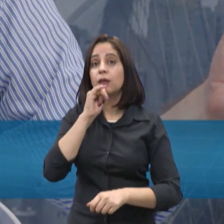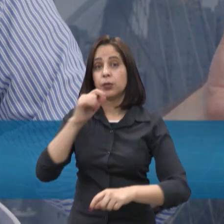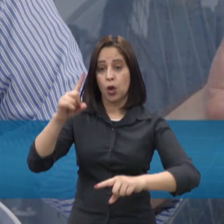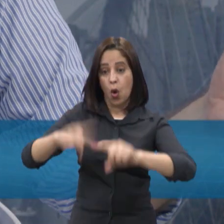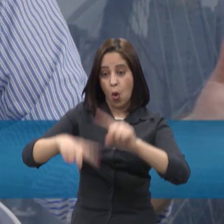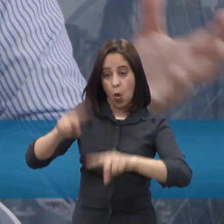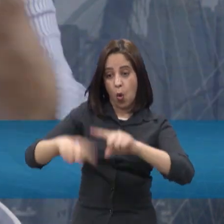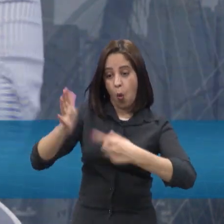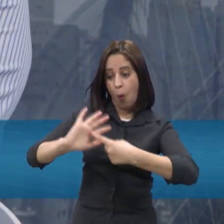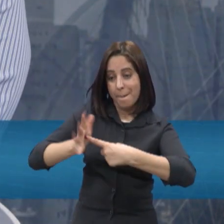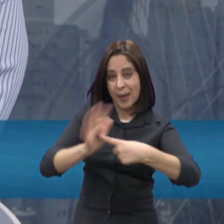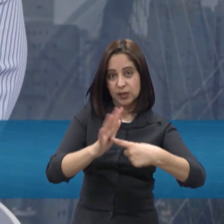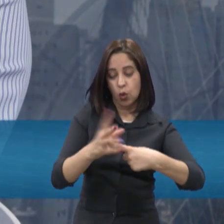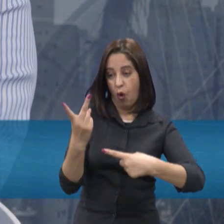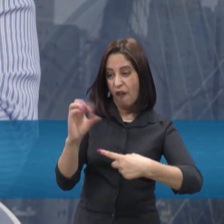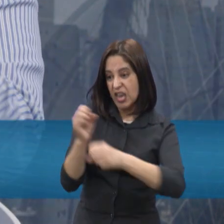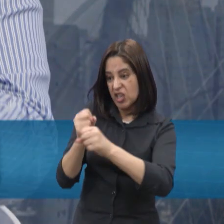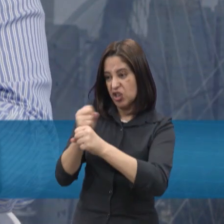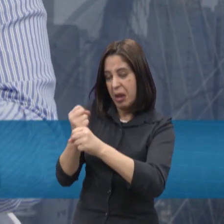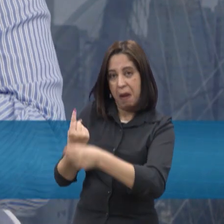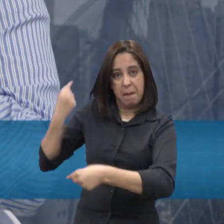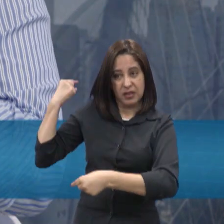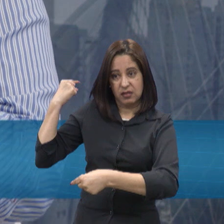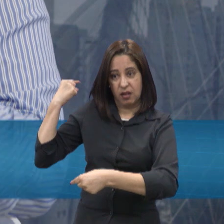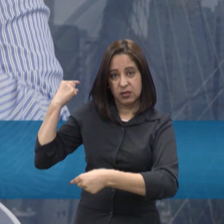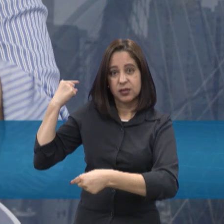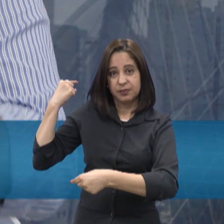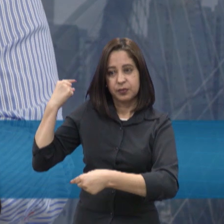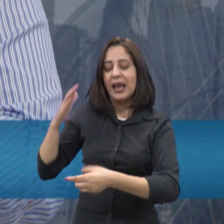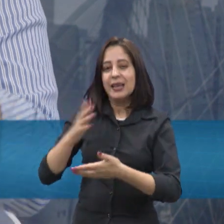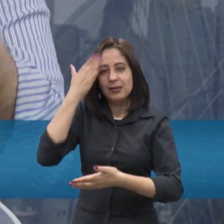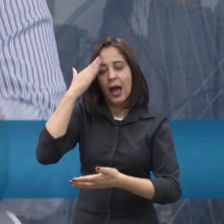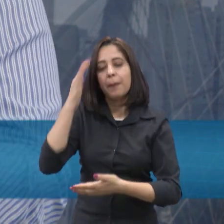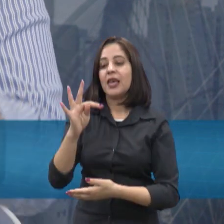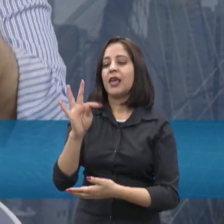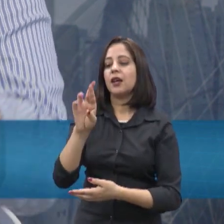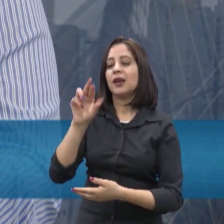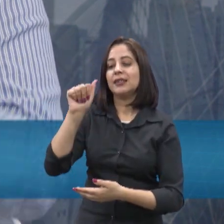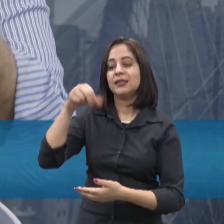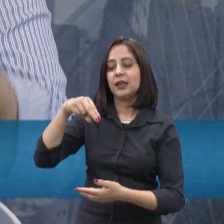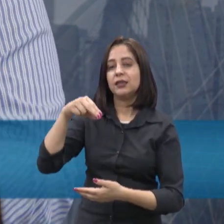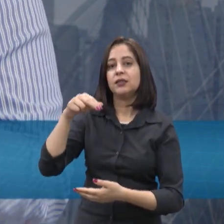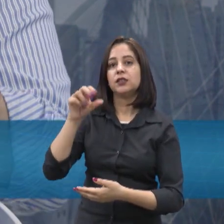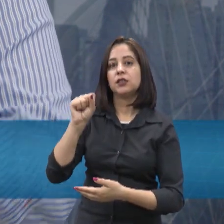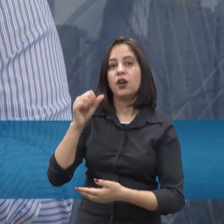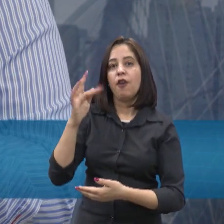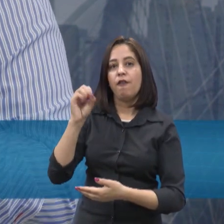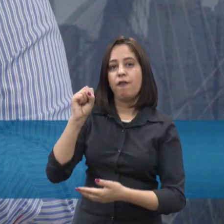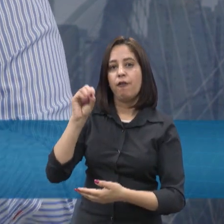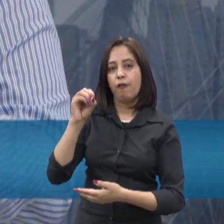anos atrás e um transformador, transformador para quem não conhece é um equipamento elétrico que muda o nível de tensão elétrica, né,